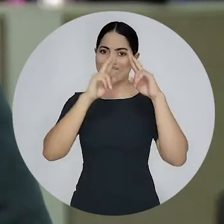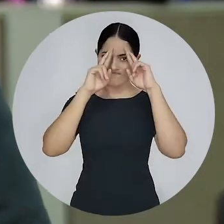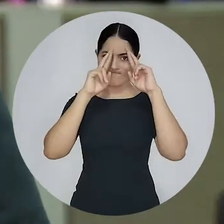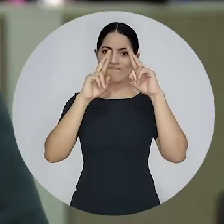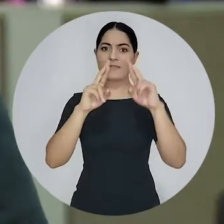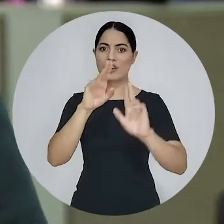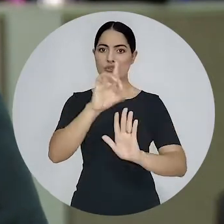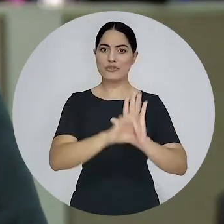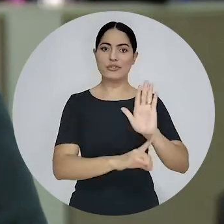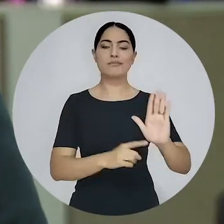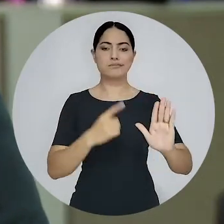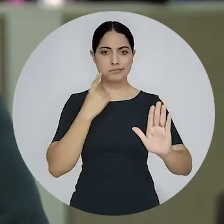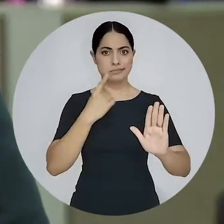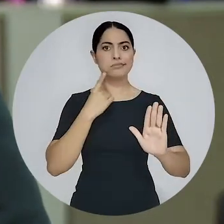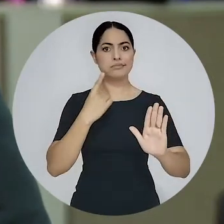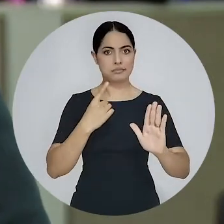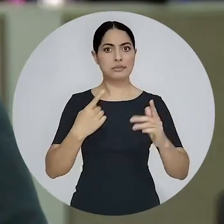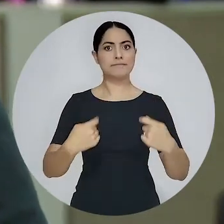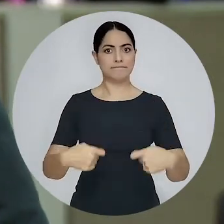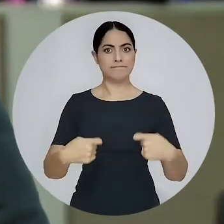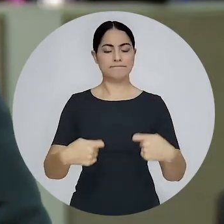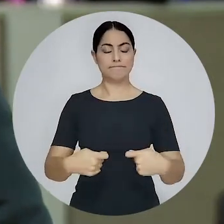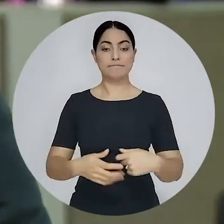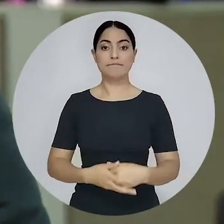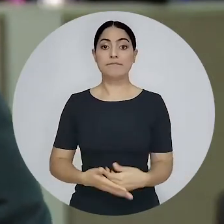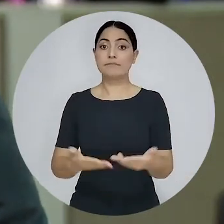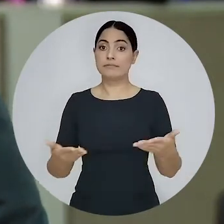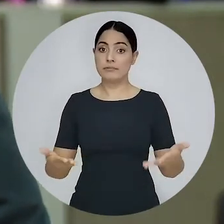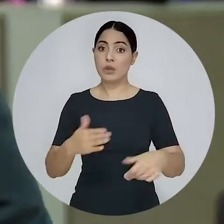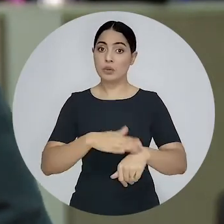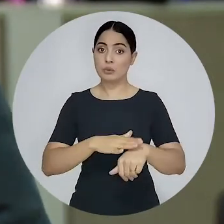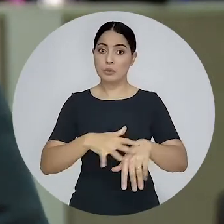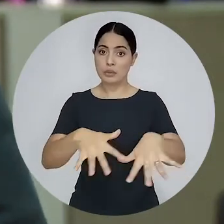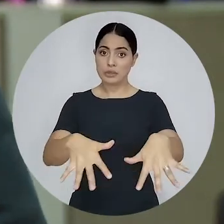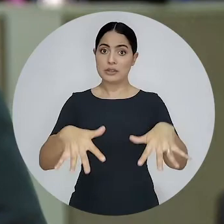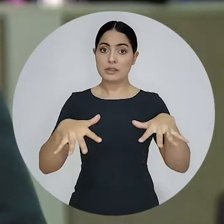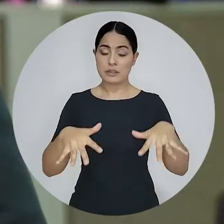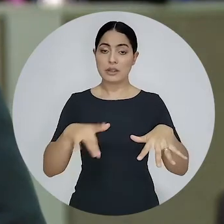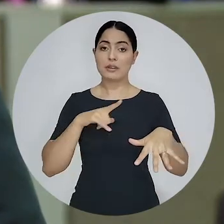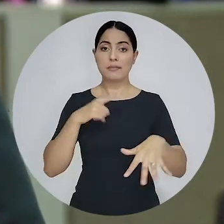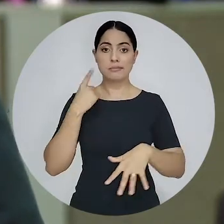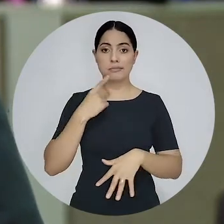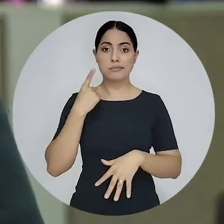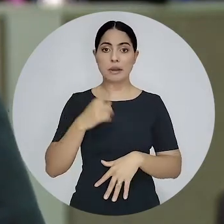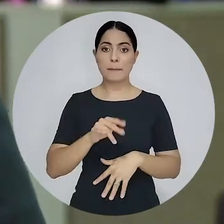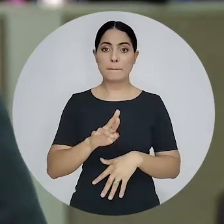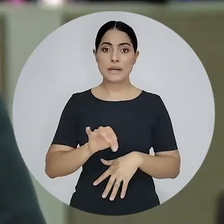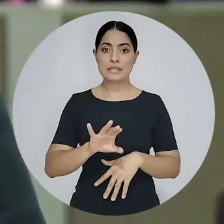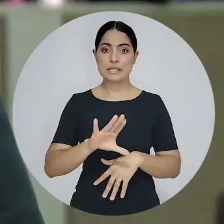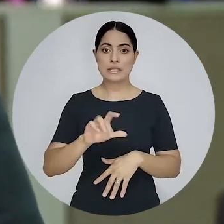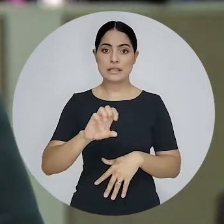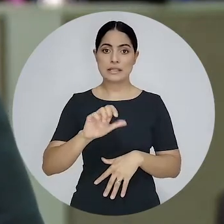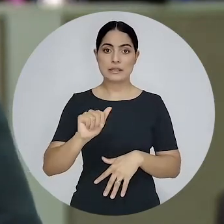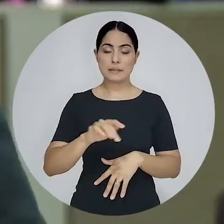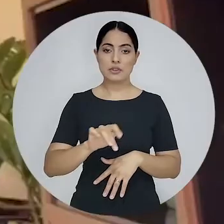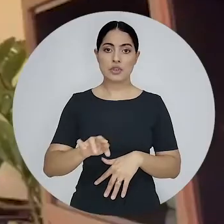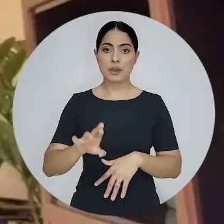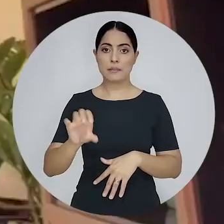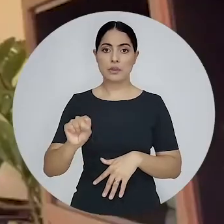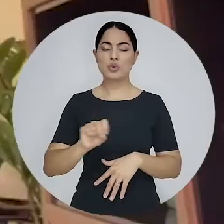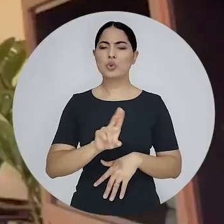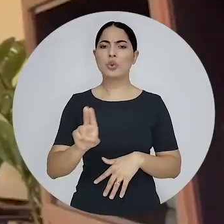às prerrogativas da advocacia. Na sessão, foi ouvido o advogado da Precisa Medicamentos, Túlio Silveira.